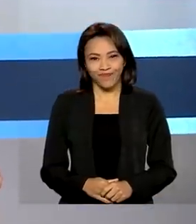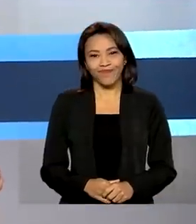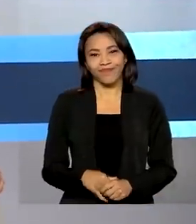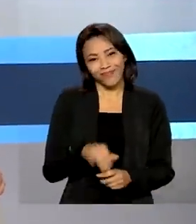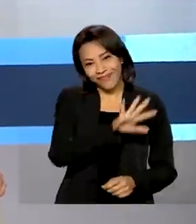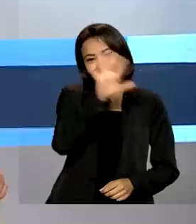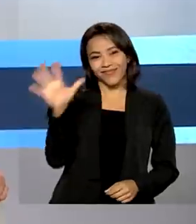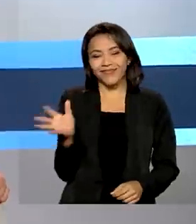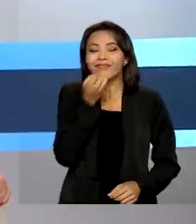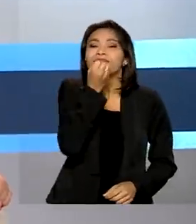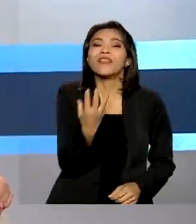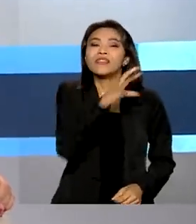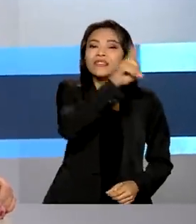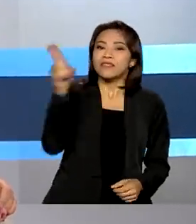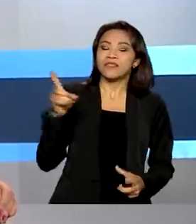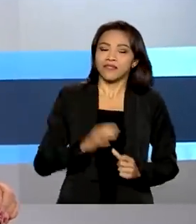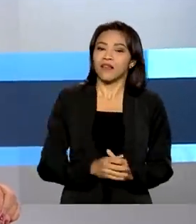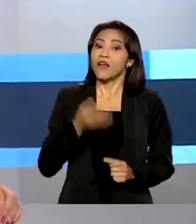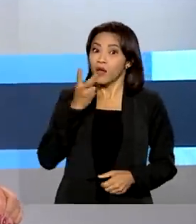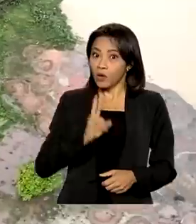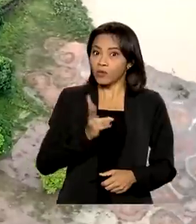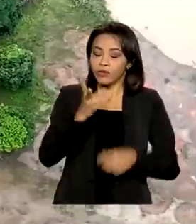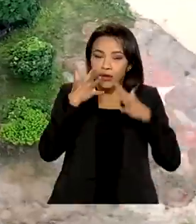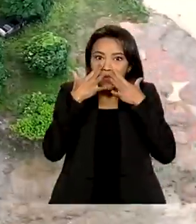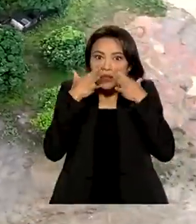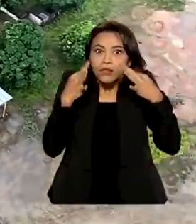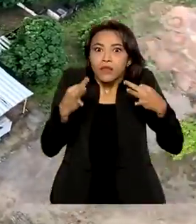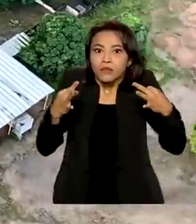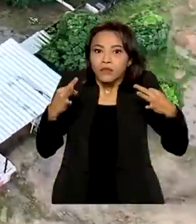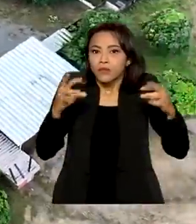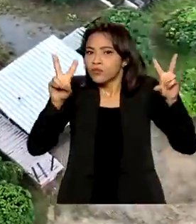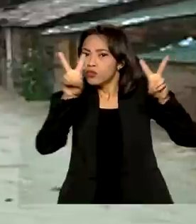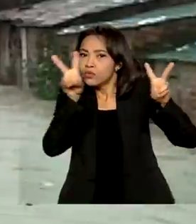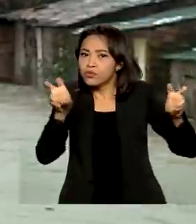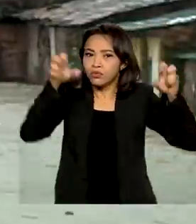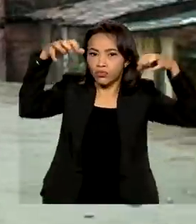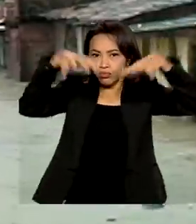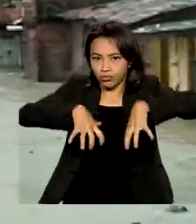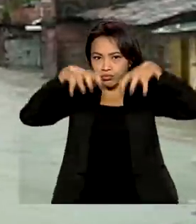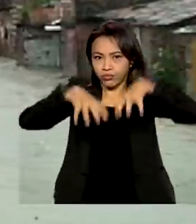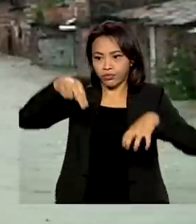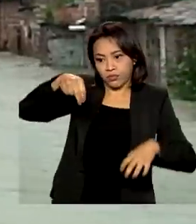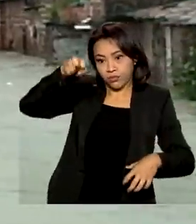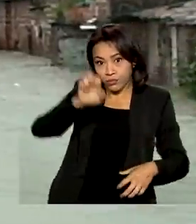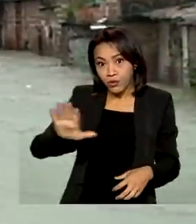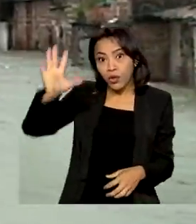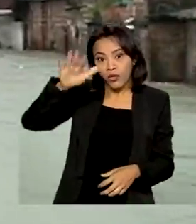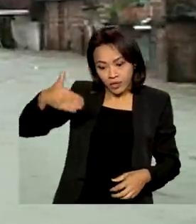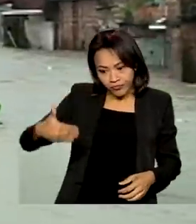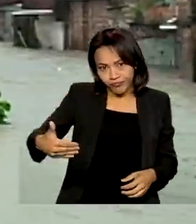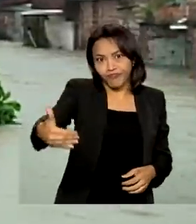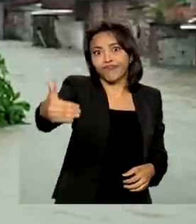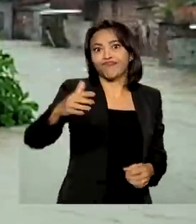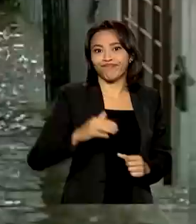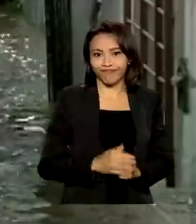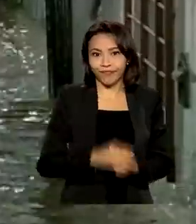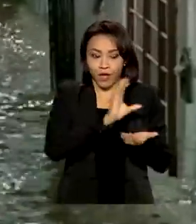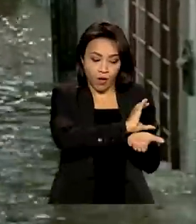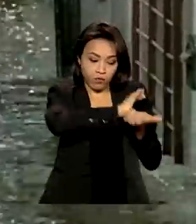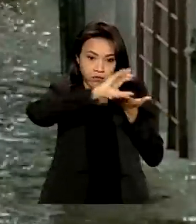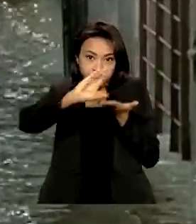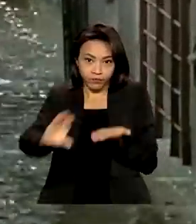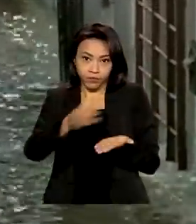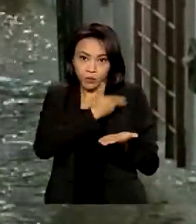Olá, bom dia! Continua o alerta de chuvas no Nordeste para os próximos dias. Recursos federais para